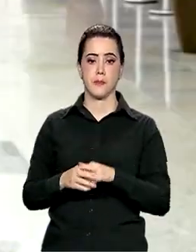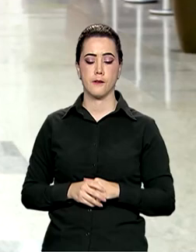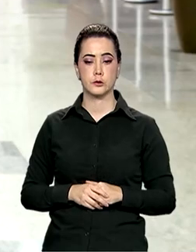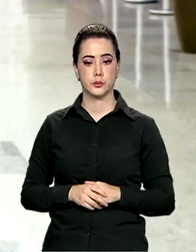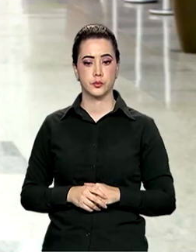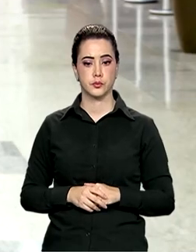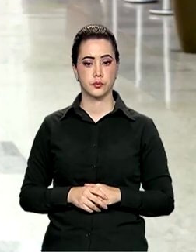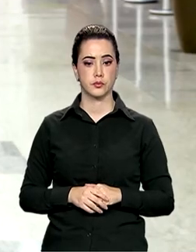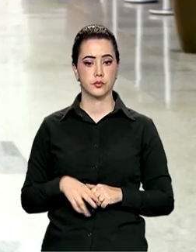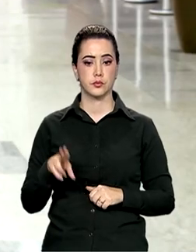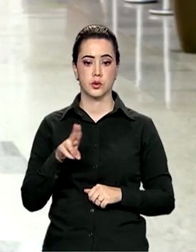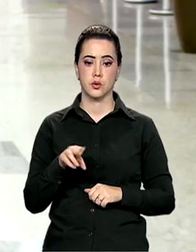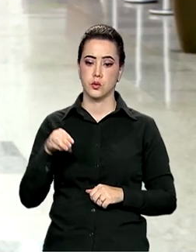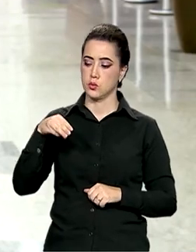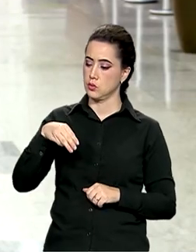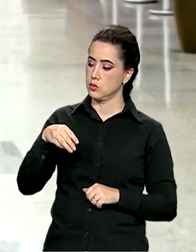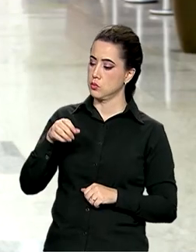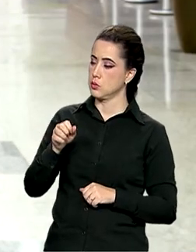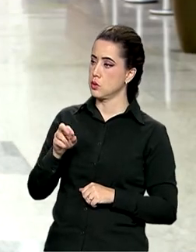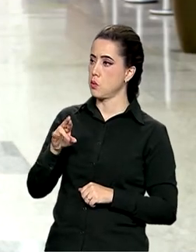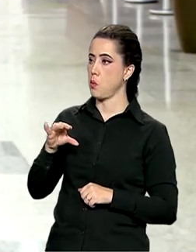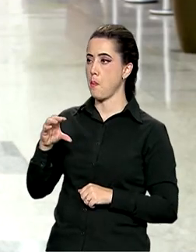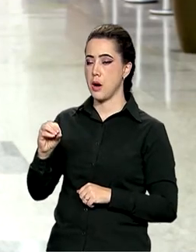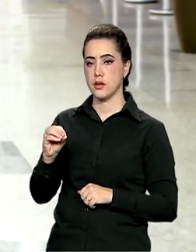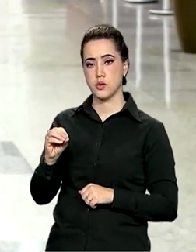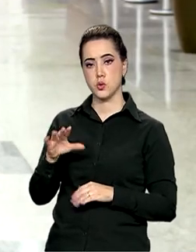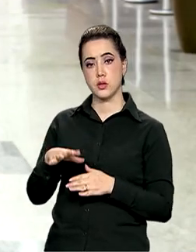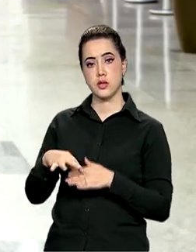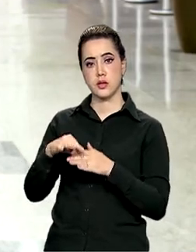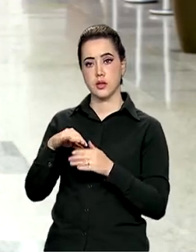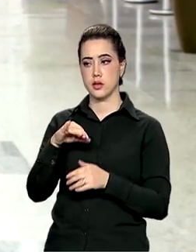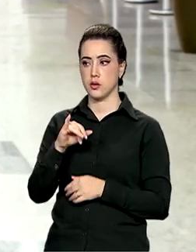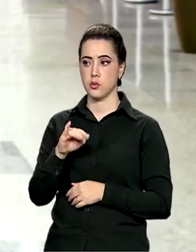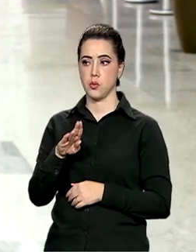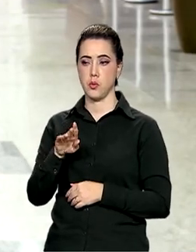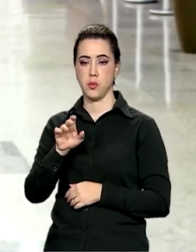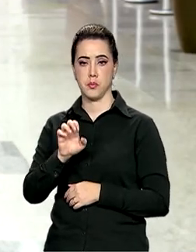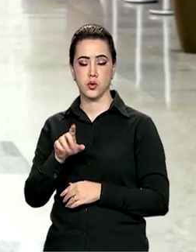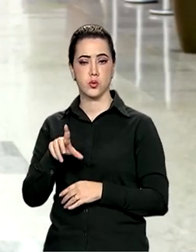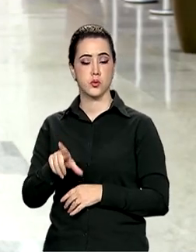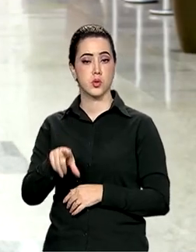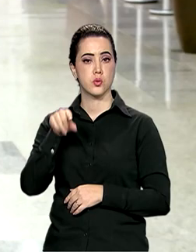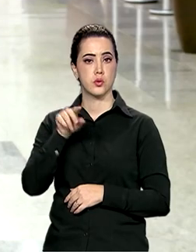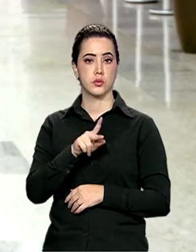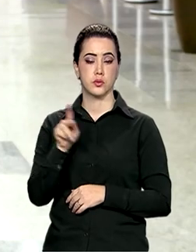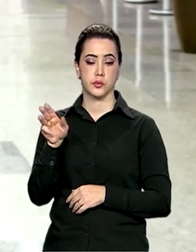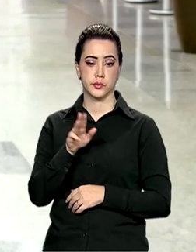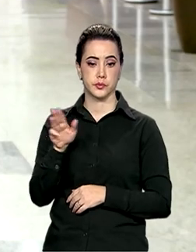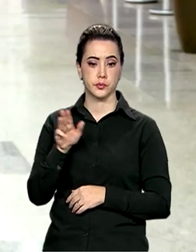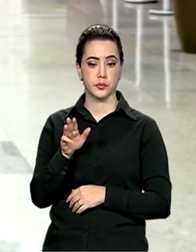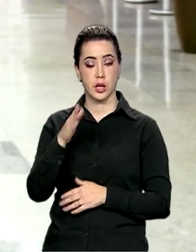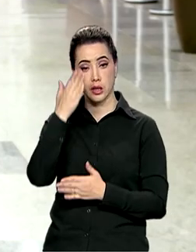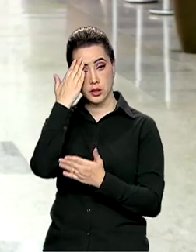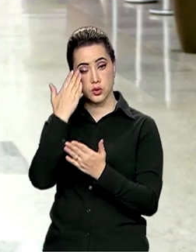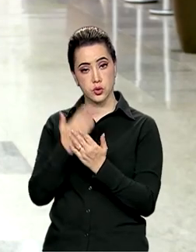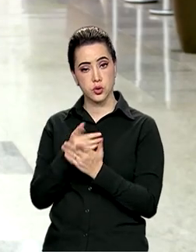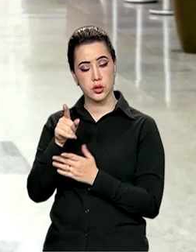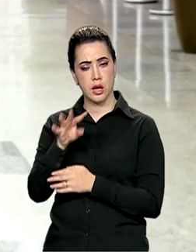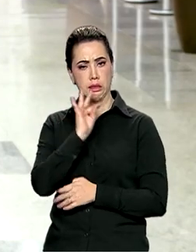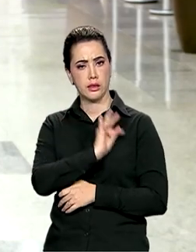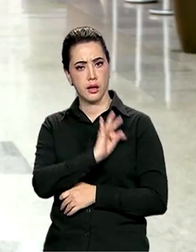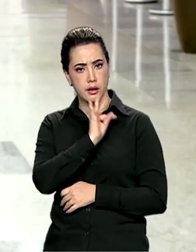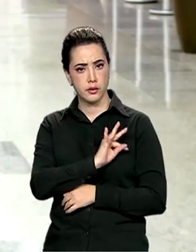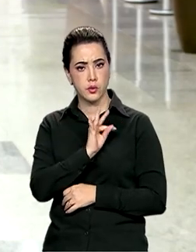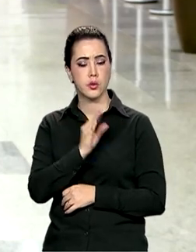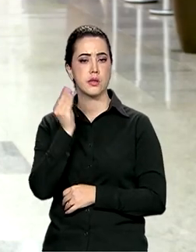nome de Márcio Poshma para comandar o IBGE foi uma escolha do presidente Lula. A aposta é no perfil técnico